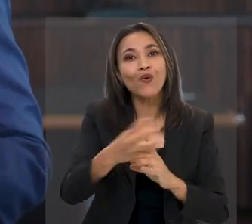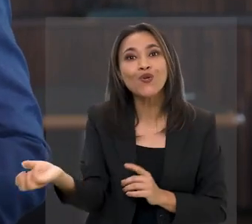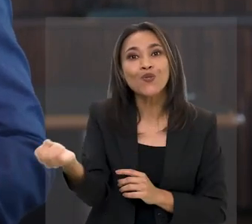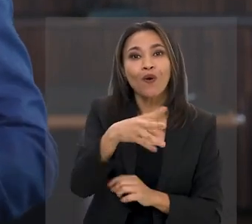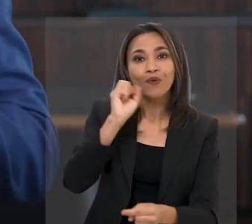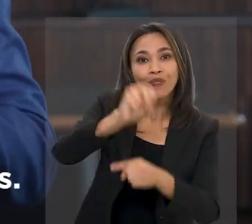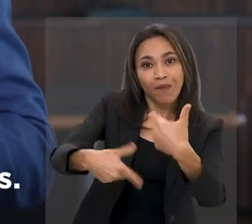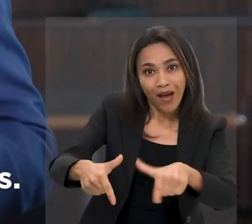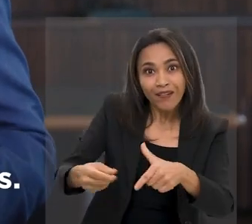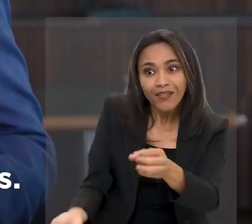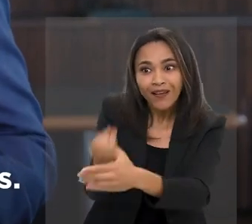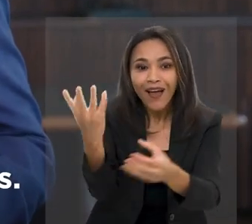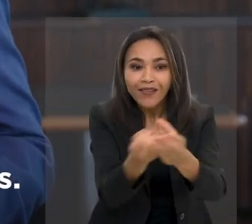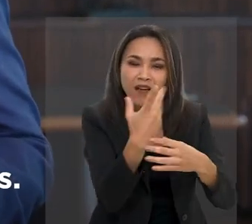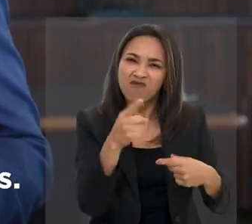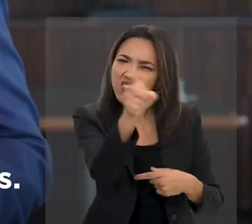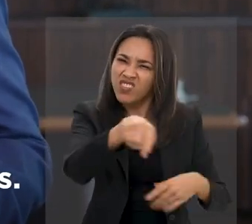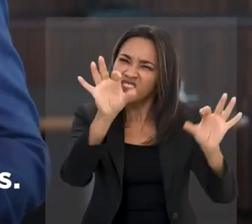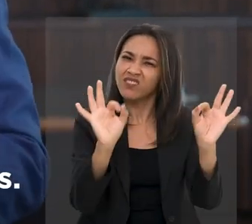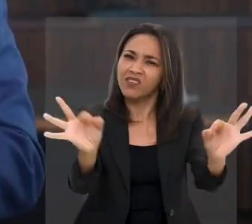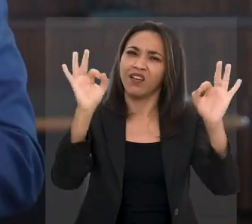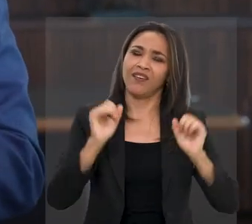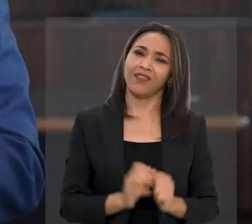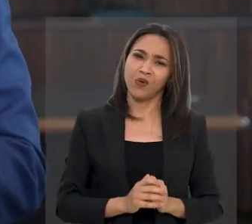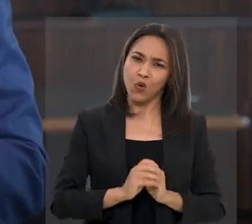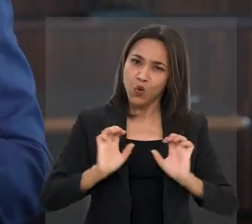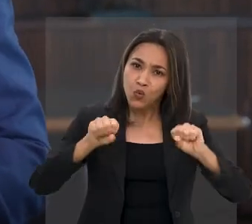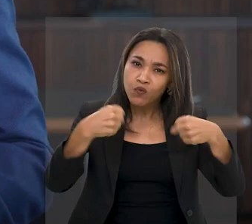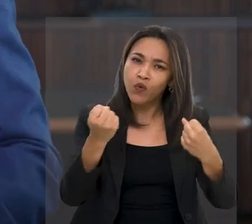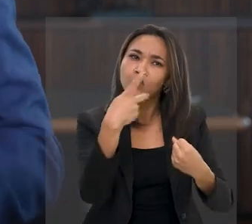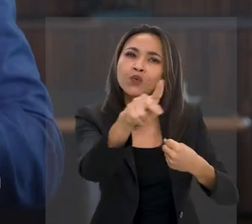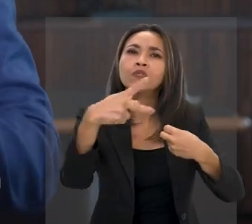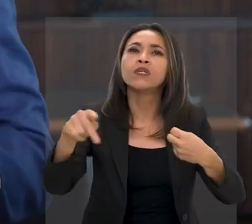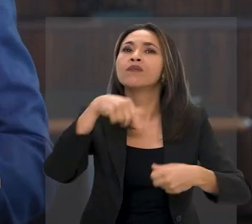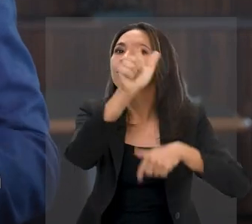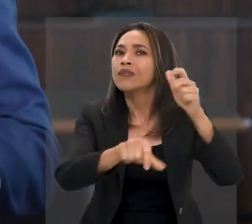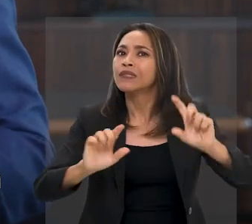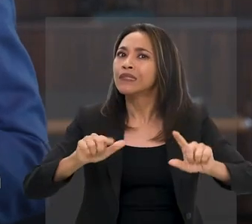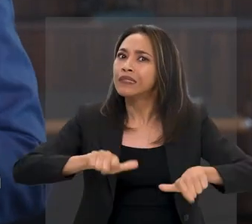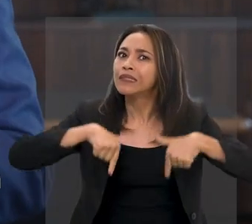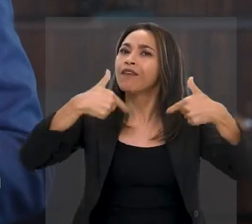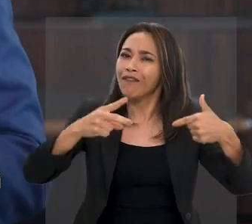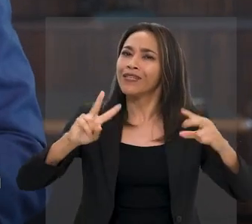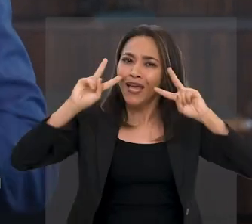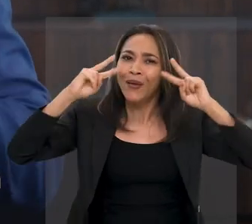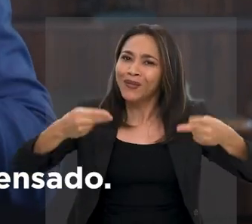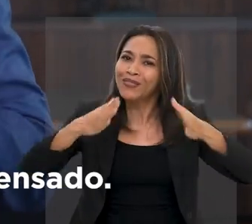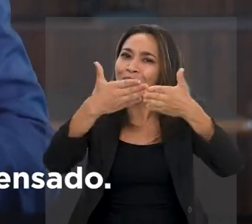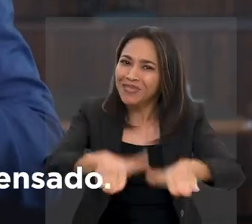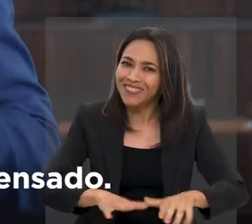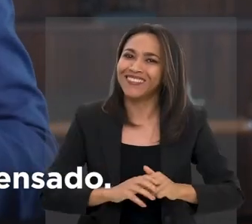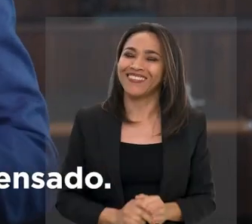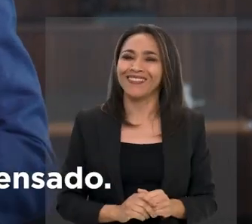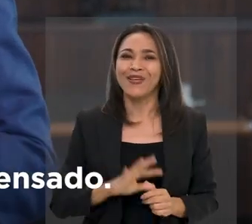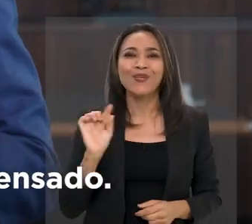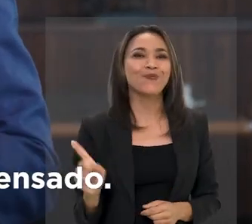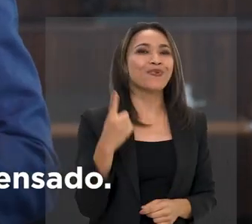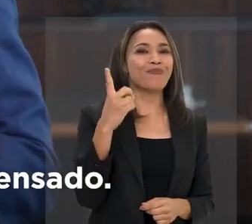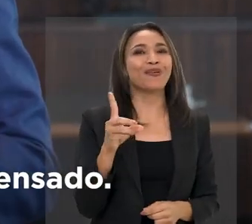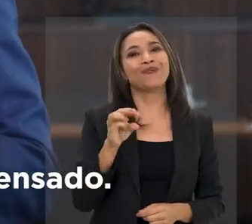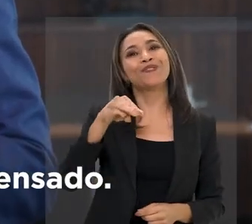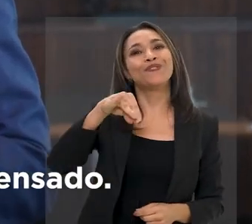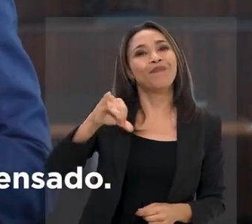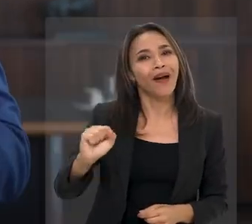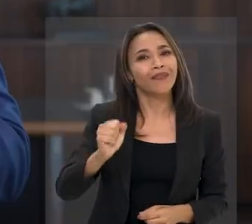social e novos empregos são criados. Pode estar certo de que o esforço do seu trabalho será cada vez mais reconhecido e